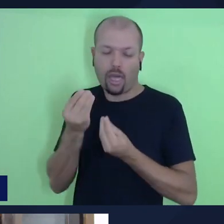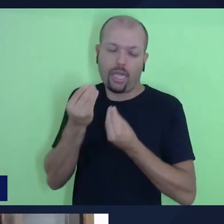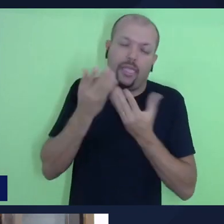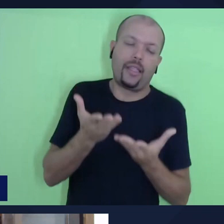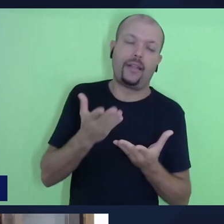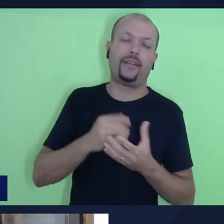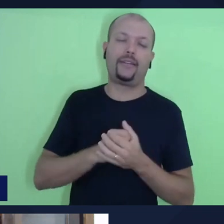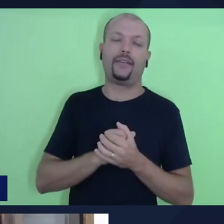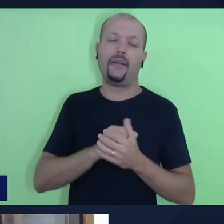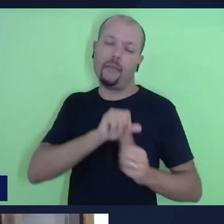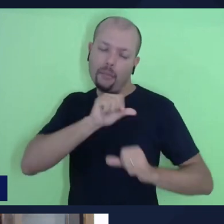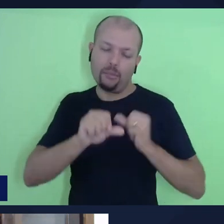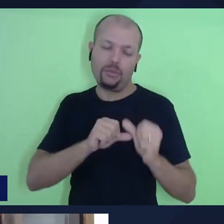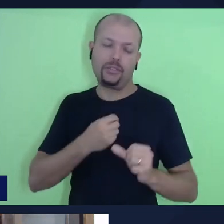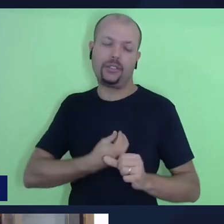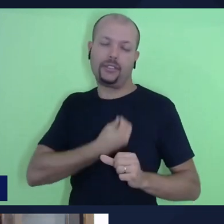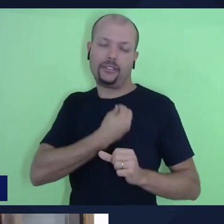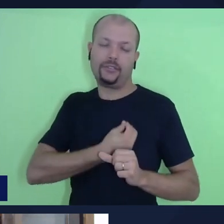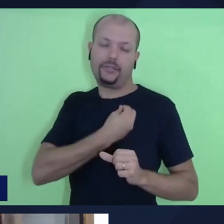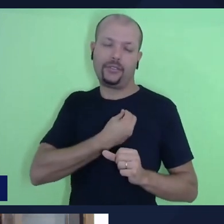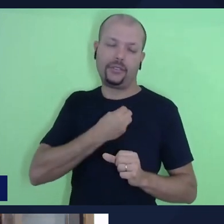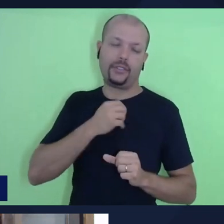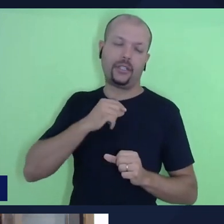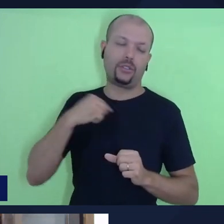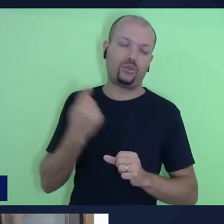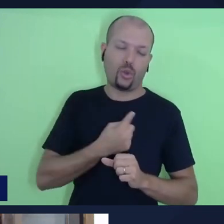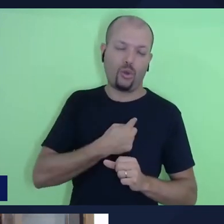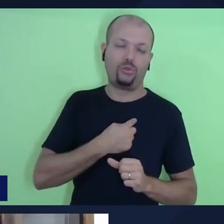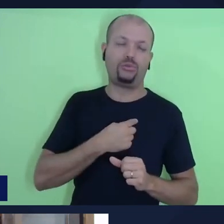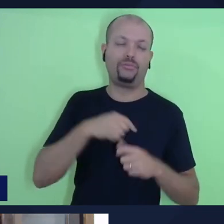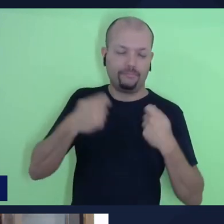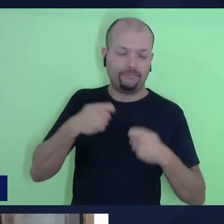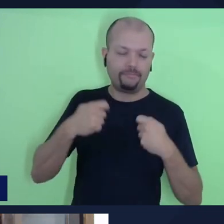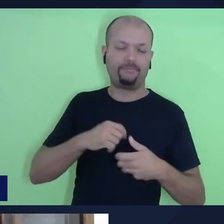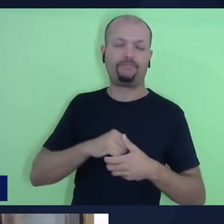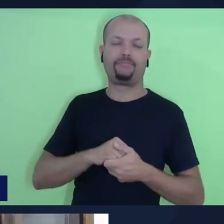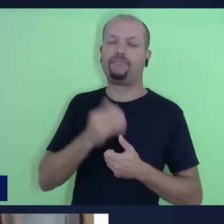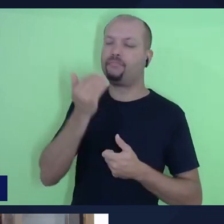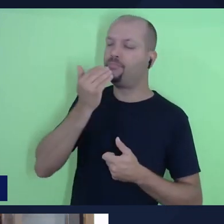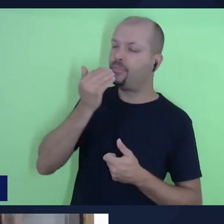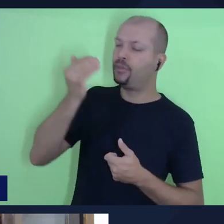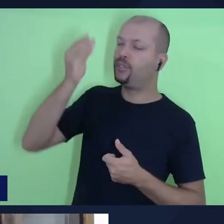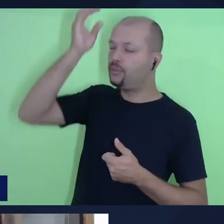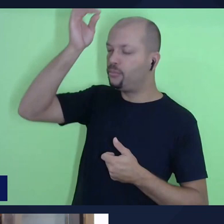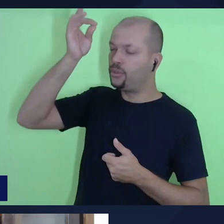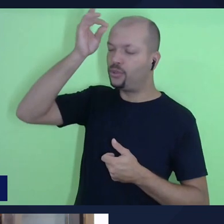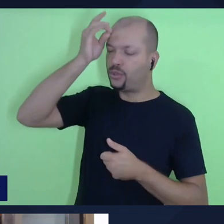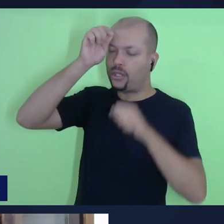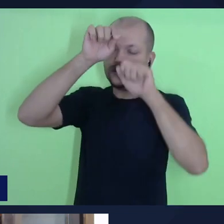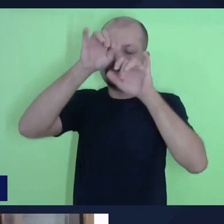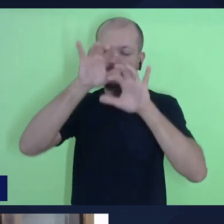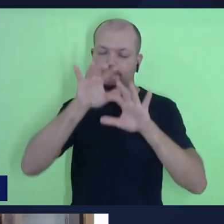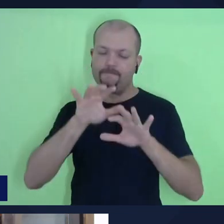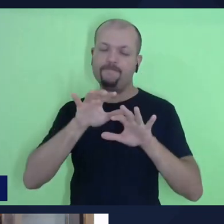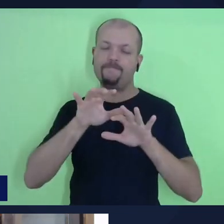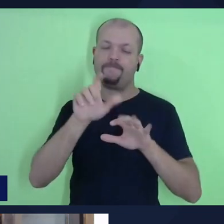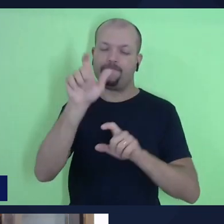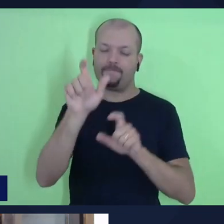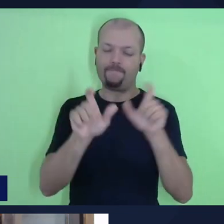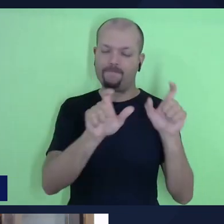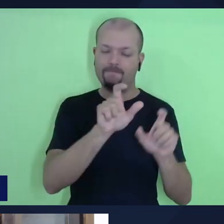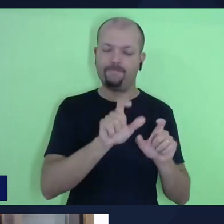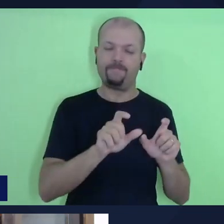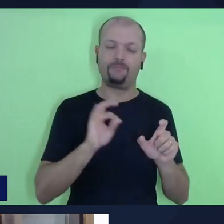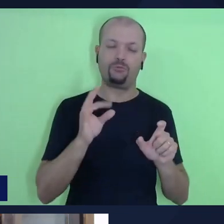mudanças e transformações que precisam acontecer conosco. Suplicamos, então, que teu espírito seja derramado sobre todos